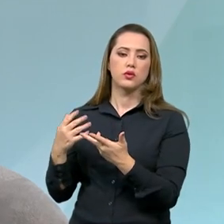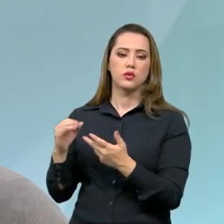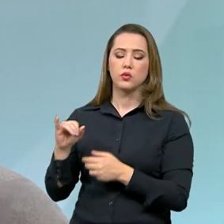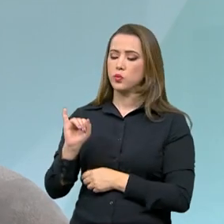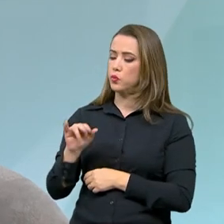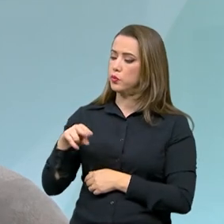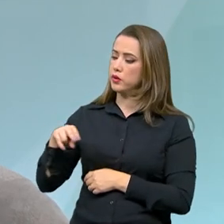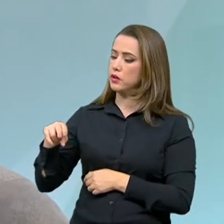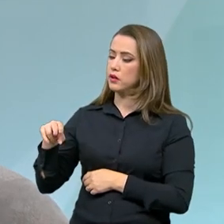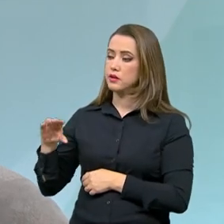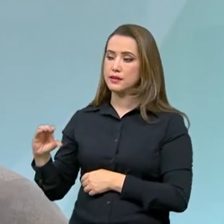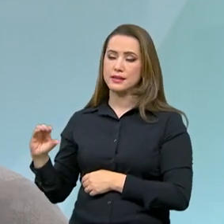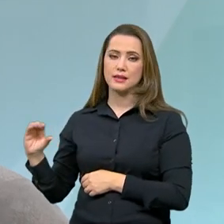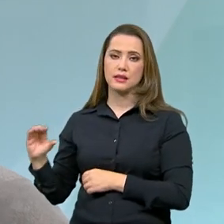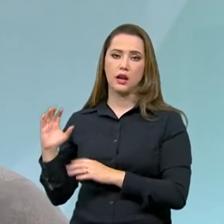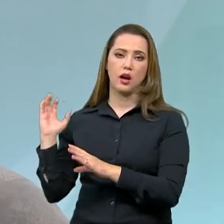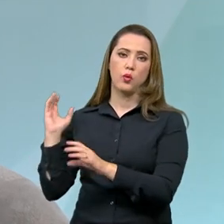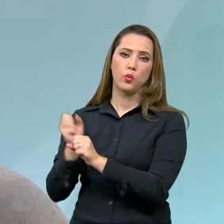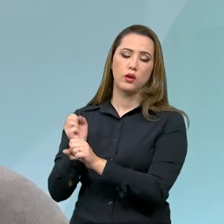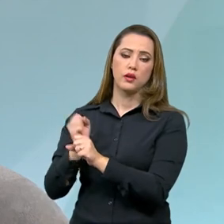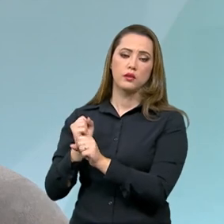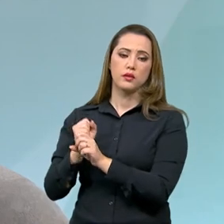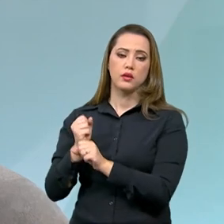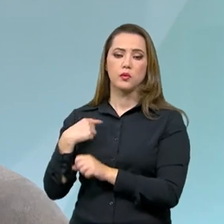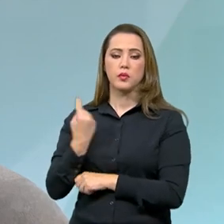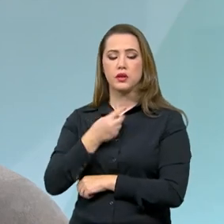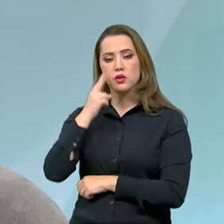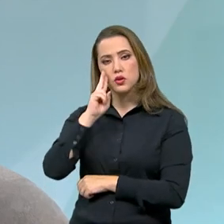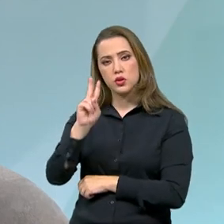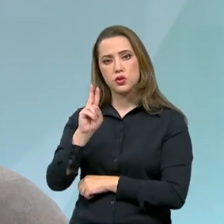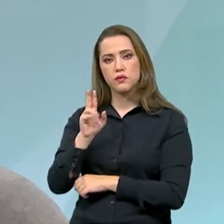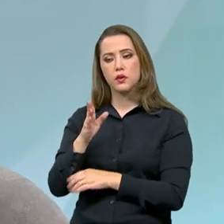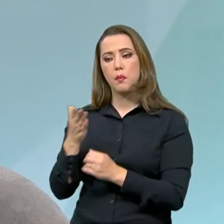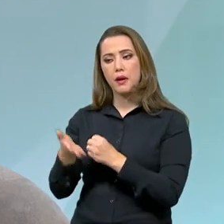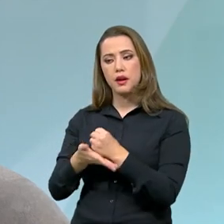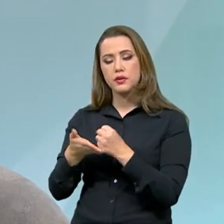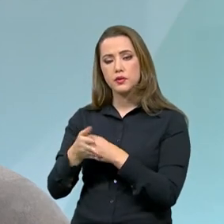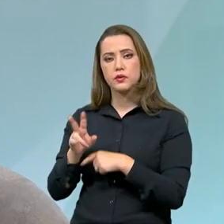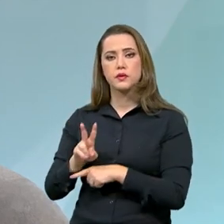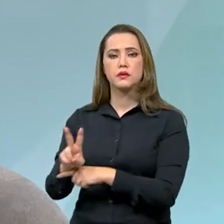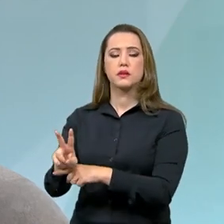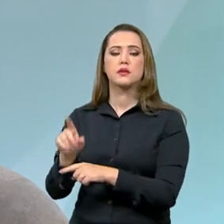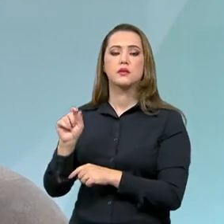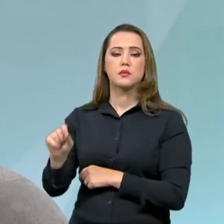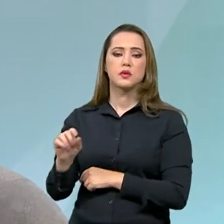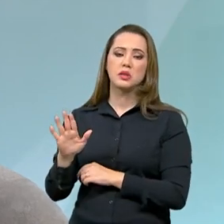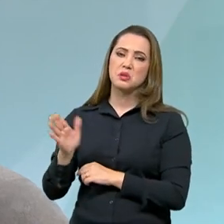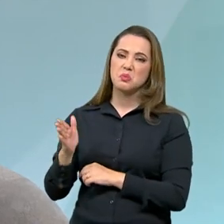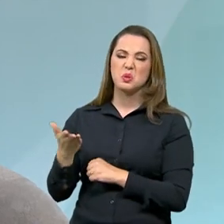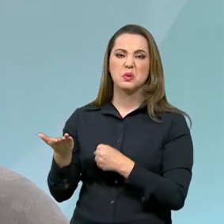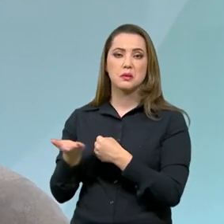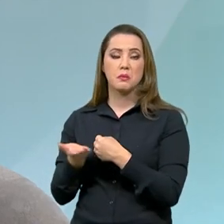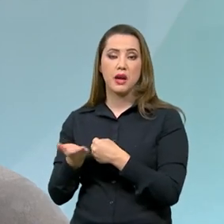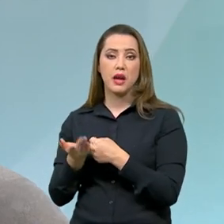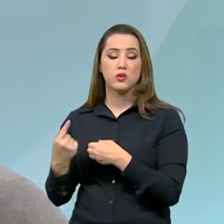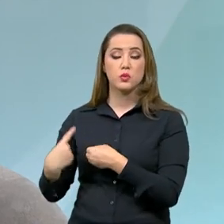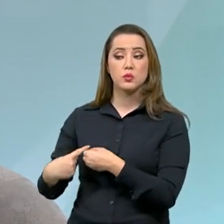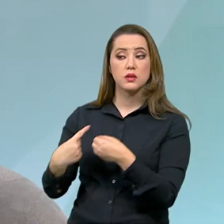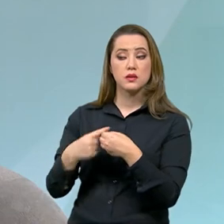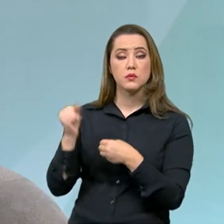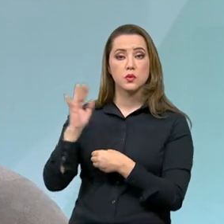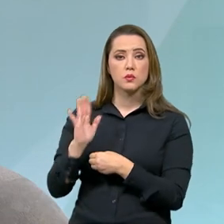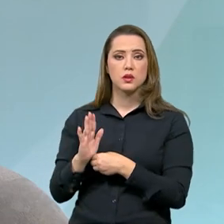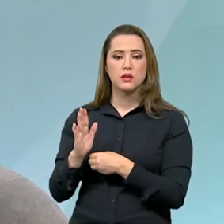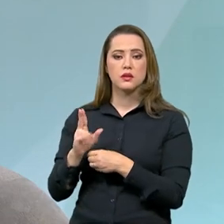INCC acumulado, porque a gente vê na base dos financiamentos que, em média, nos municípios do Brasil, o